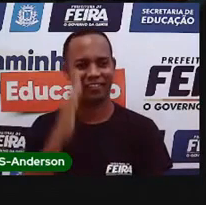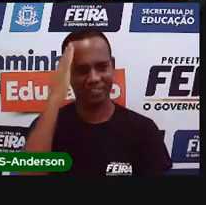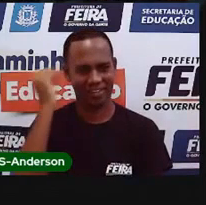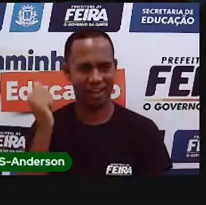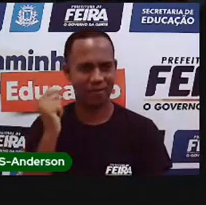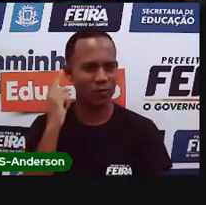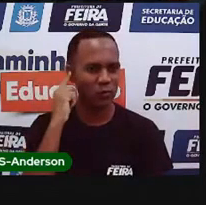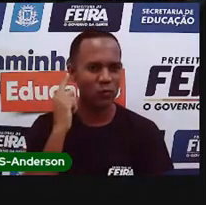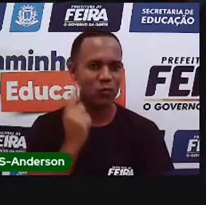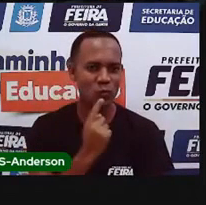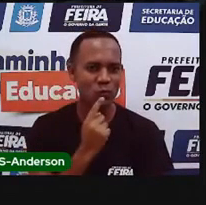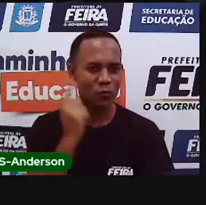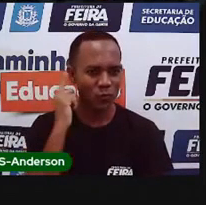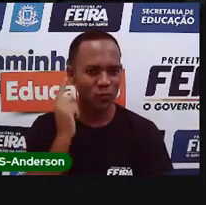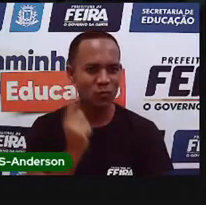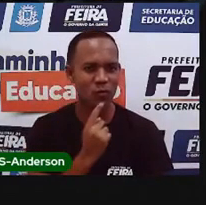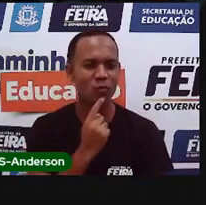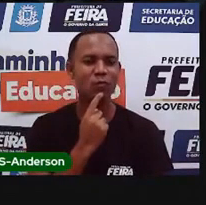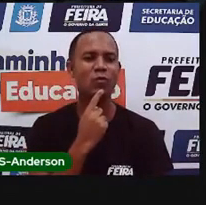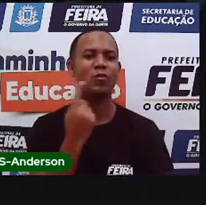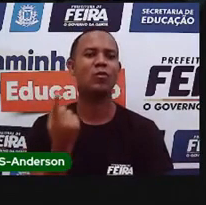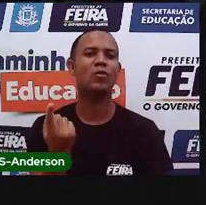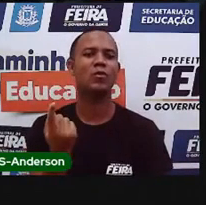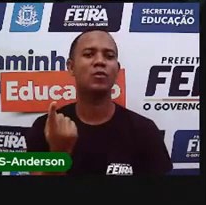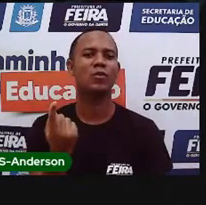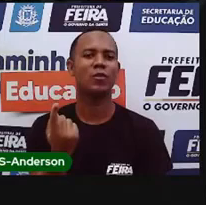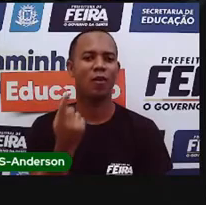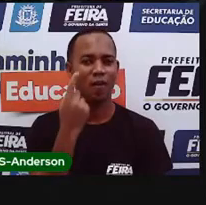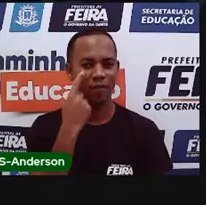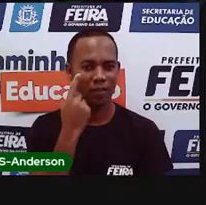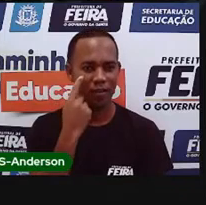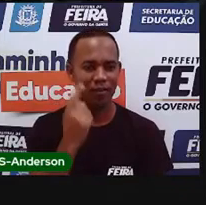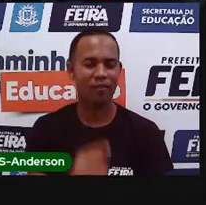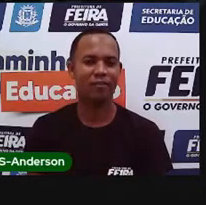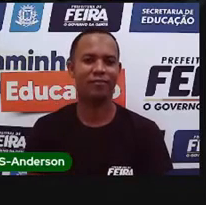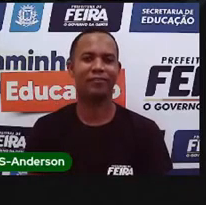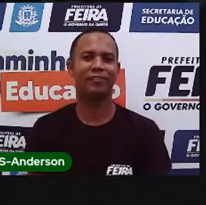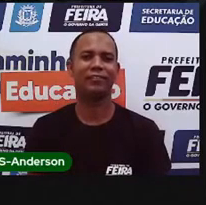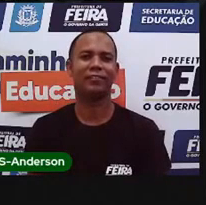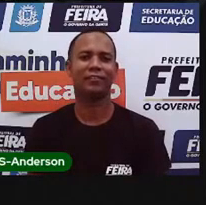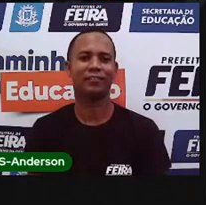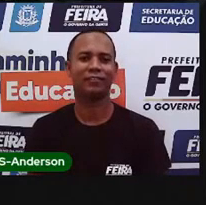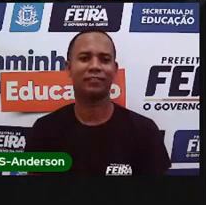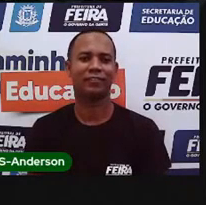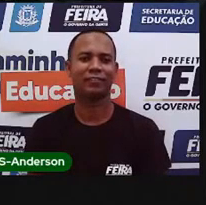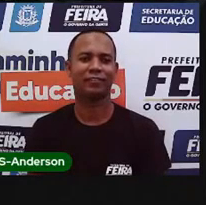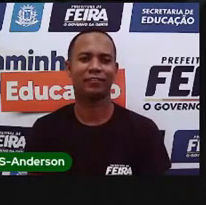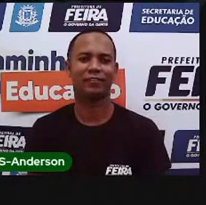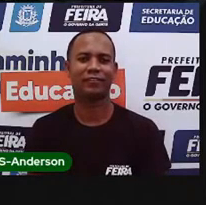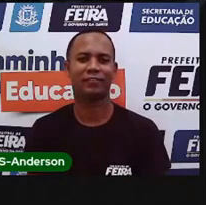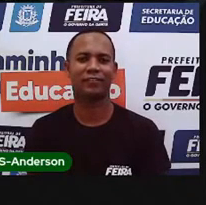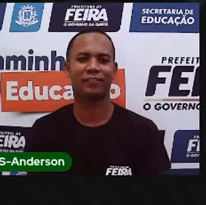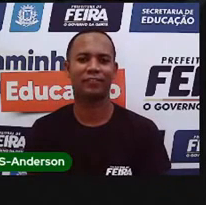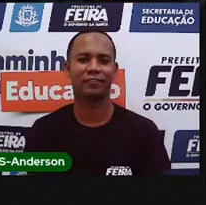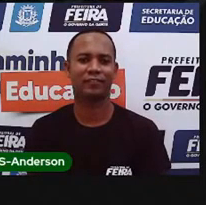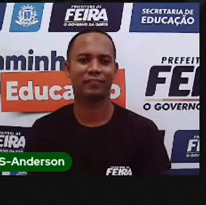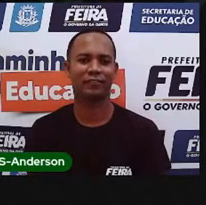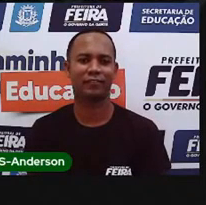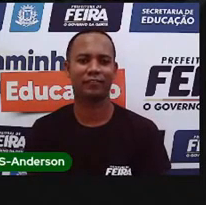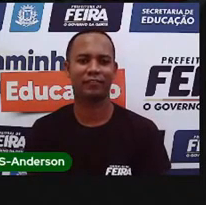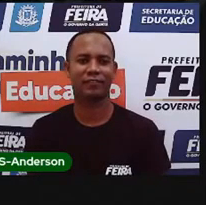alunos surdos, não é isso, Anderson? Pronto. Vou até voltar o slide aqui para vocês agora. Calma aí. Vamos voltar. A acrescentar é isso aqui.